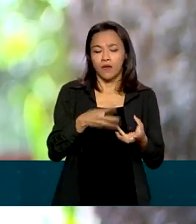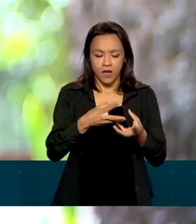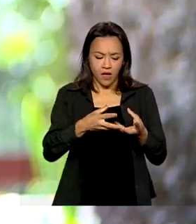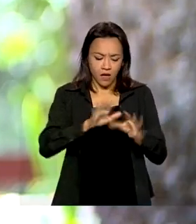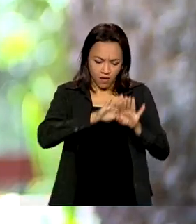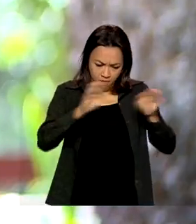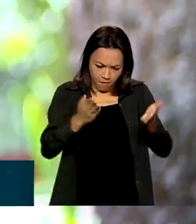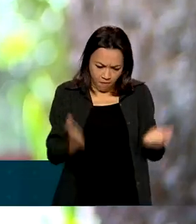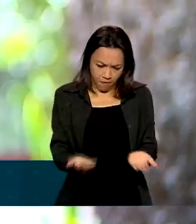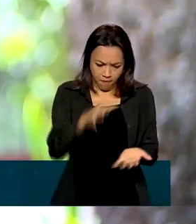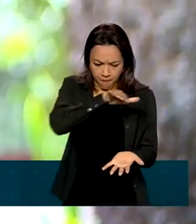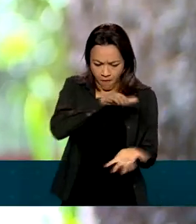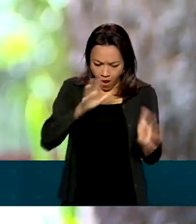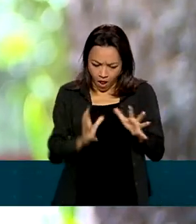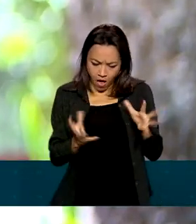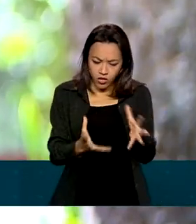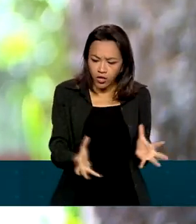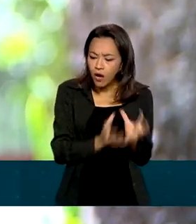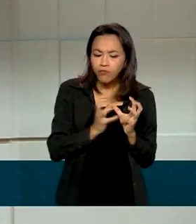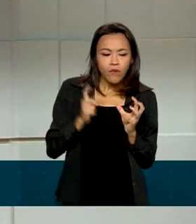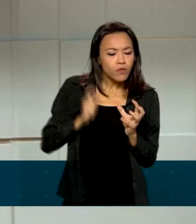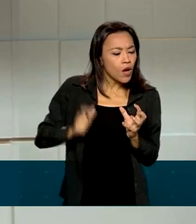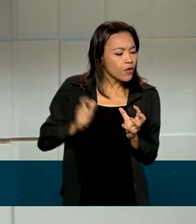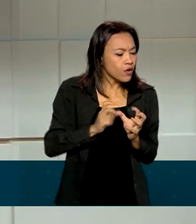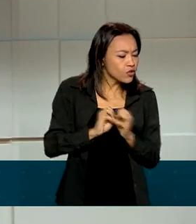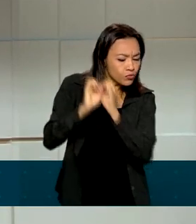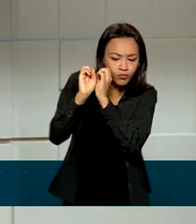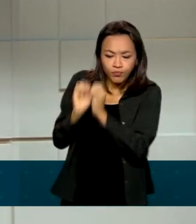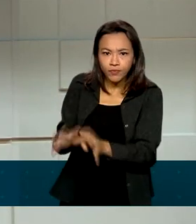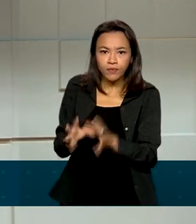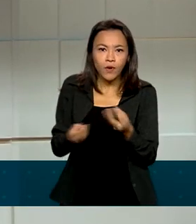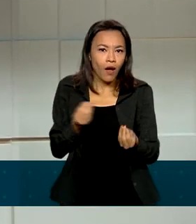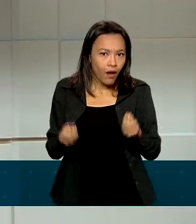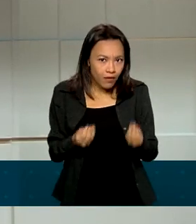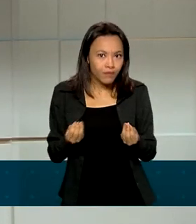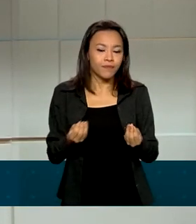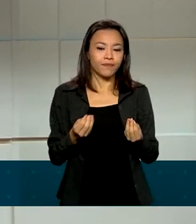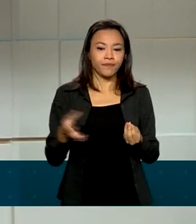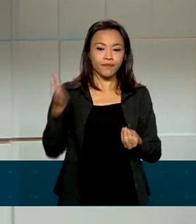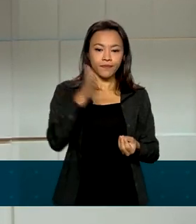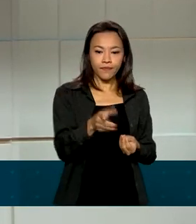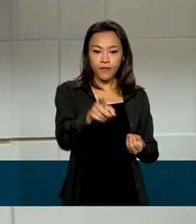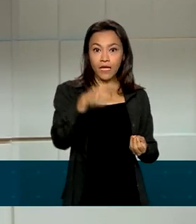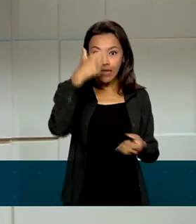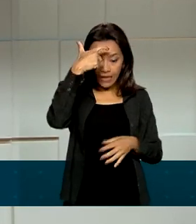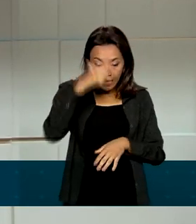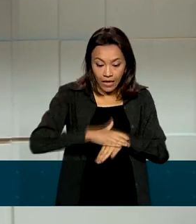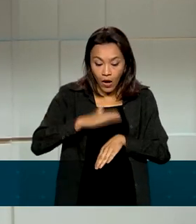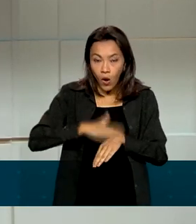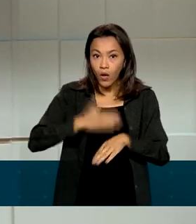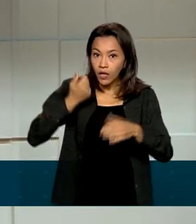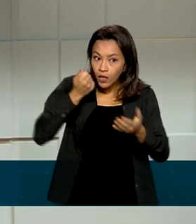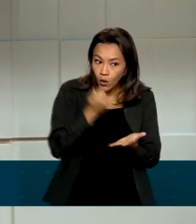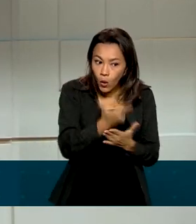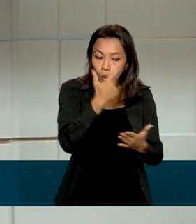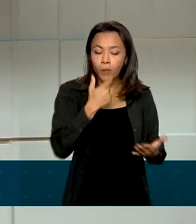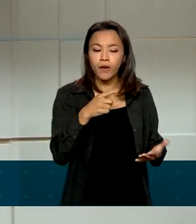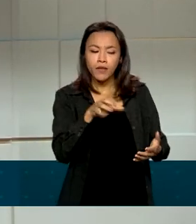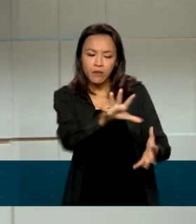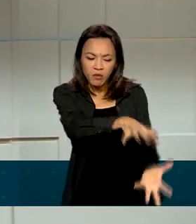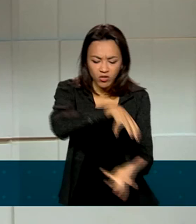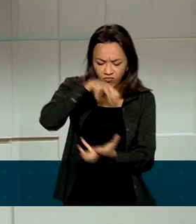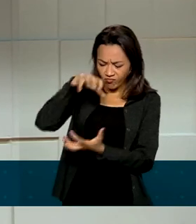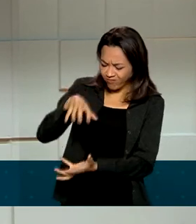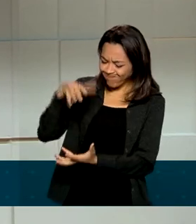o que ela tem que fazer para descartar corretamente. O consumidor, no momento da decisão da compra dele, ele tem que lembrar o que vai fazer com